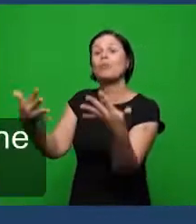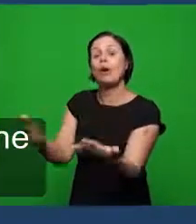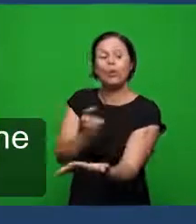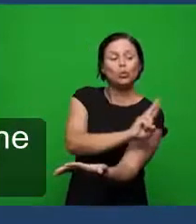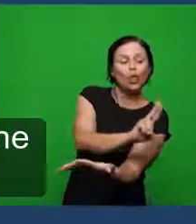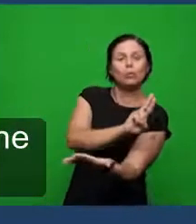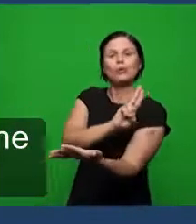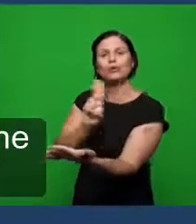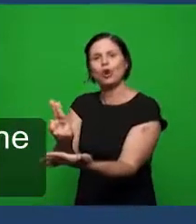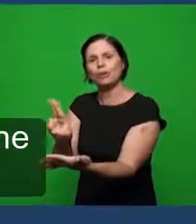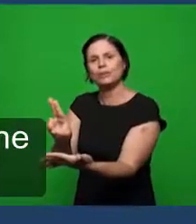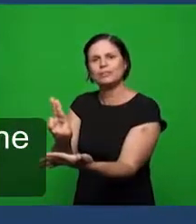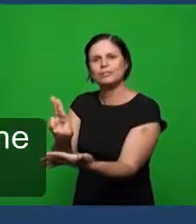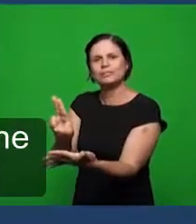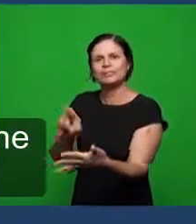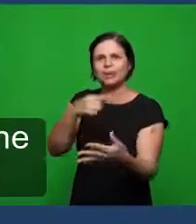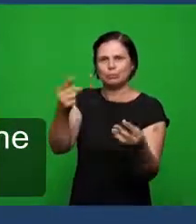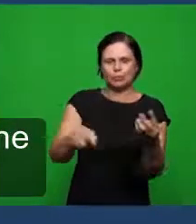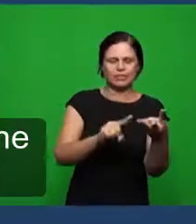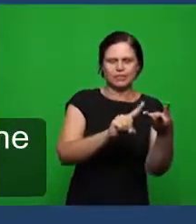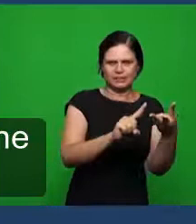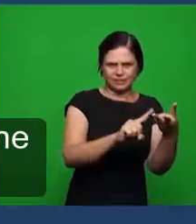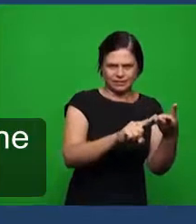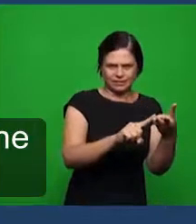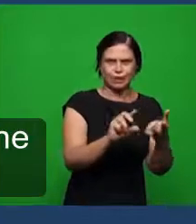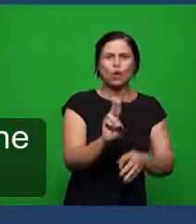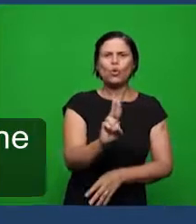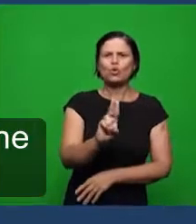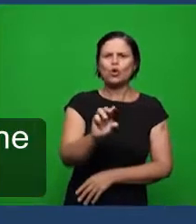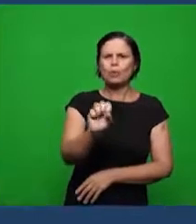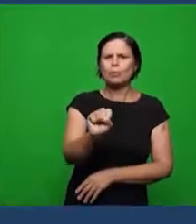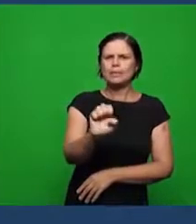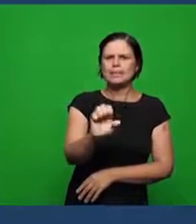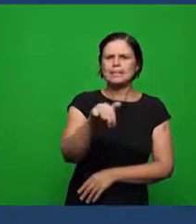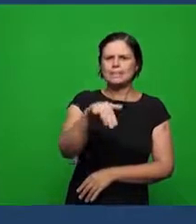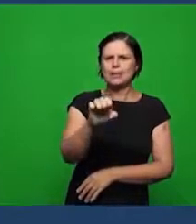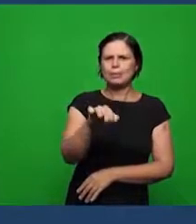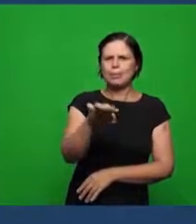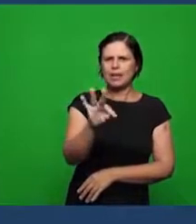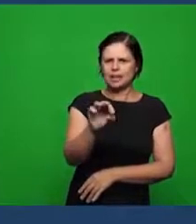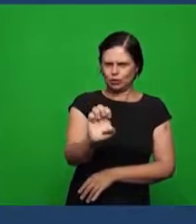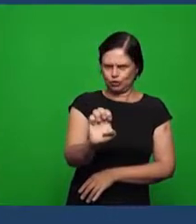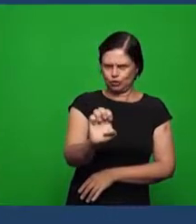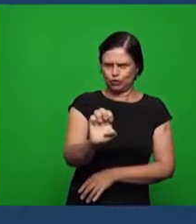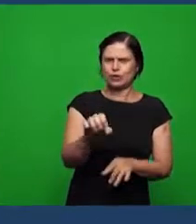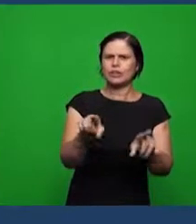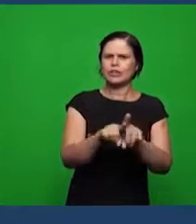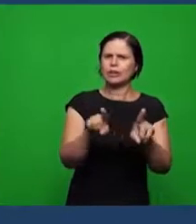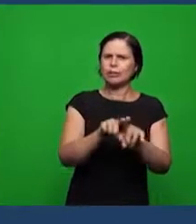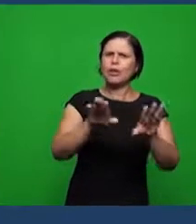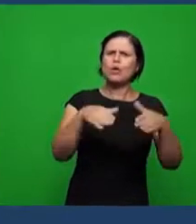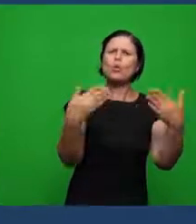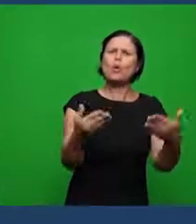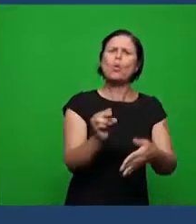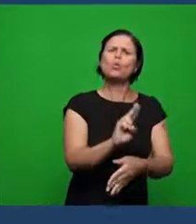nome da semente o nome da doutrina que se refere a semente